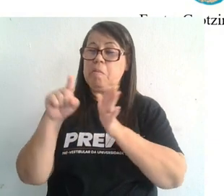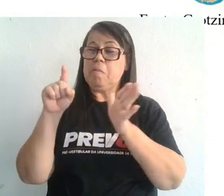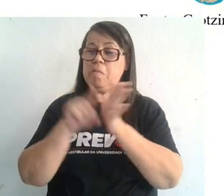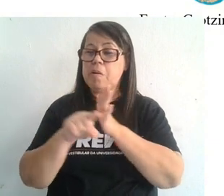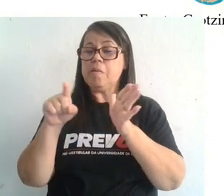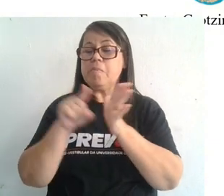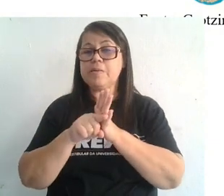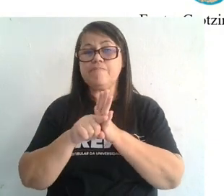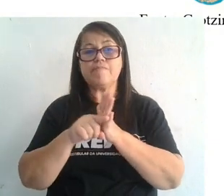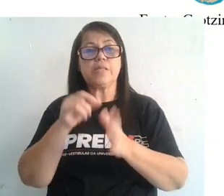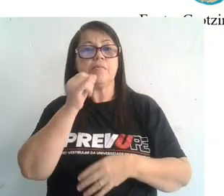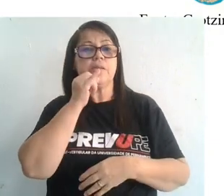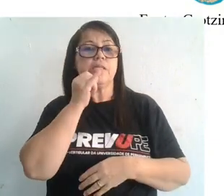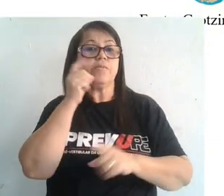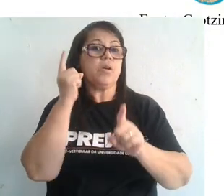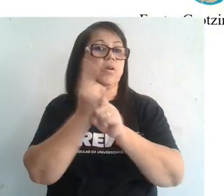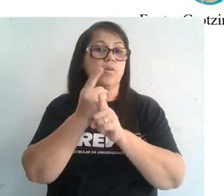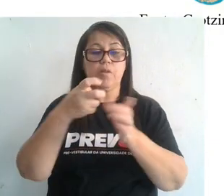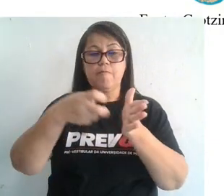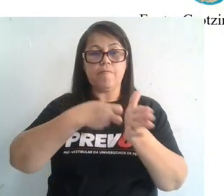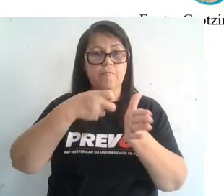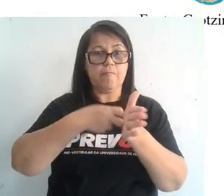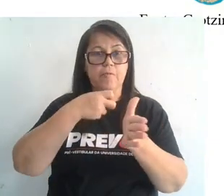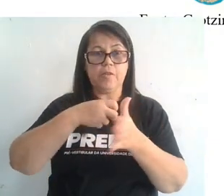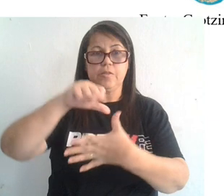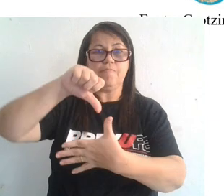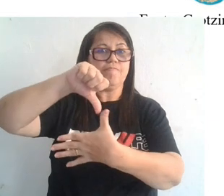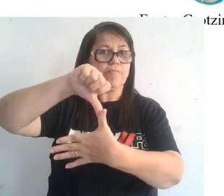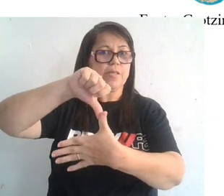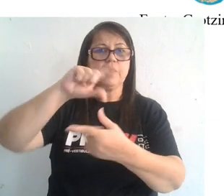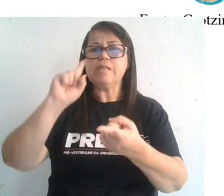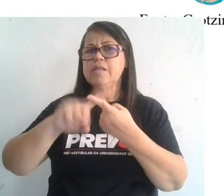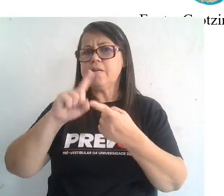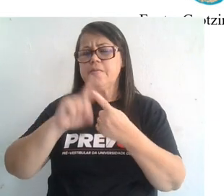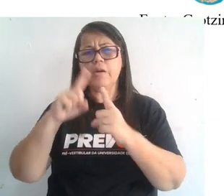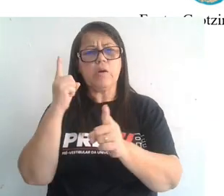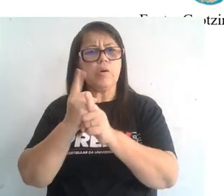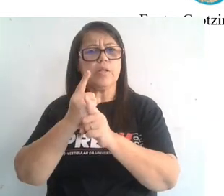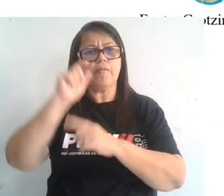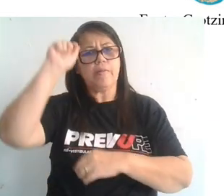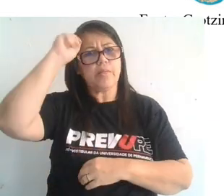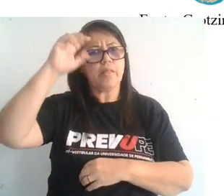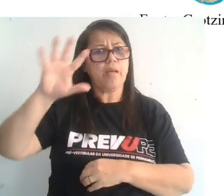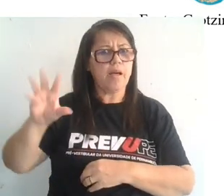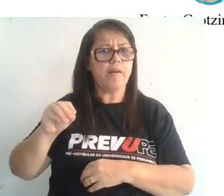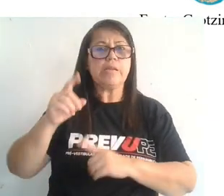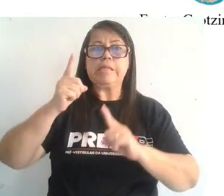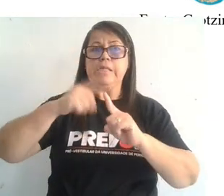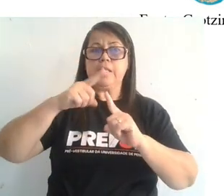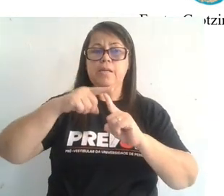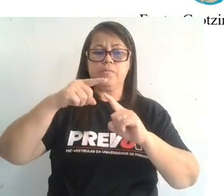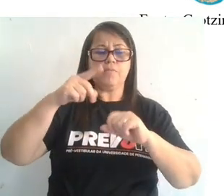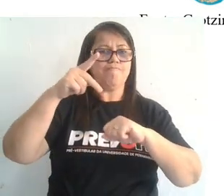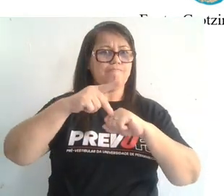encontrava um fóssil na América do Sul, encontrava também na África. Tipos de rocha encontrados num continente,